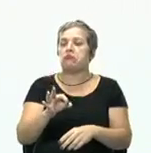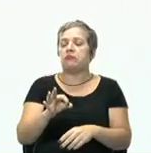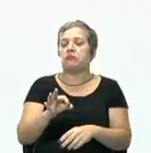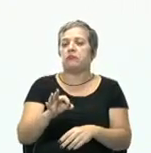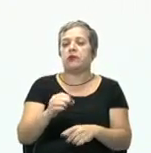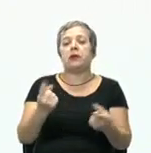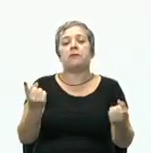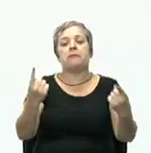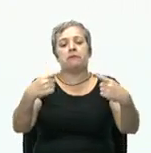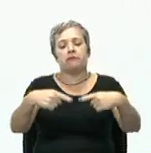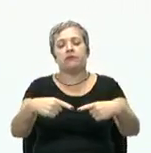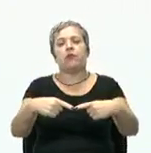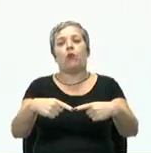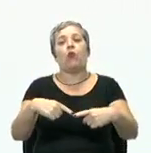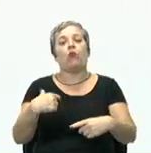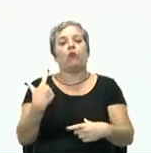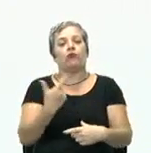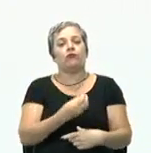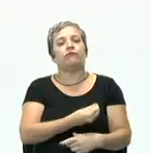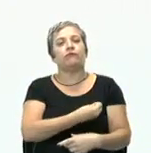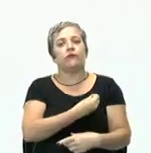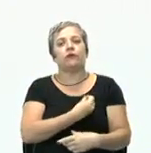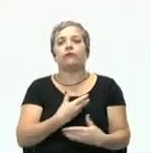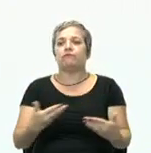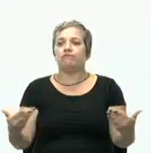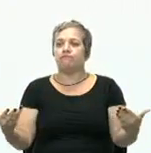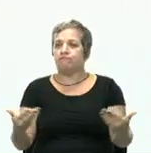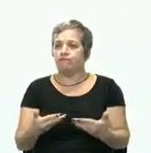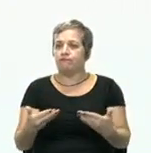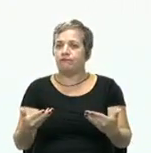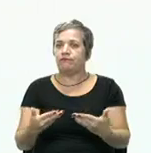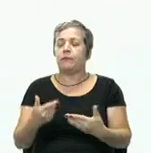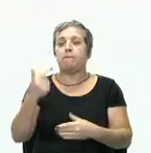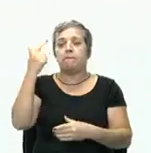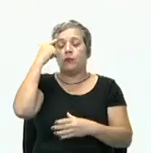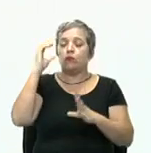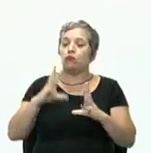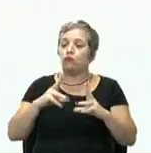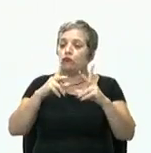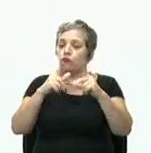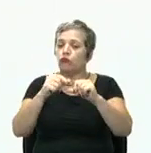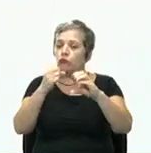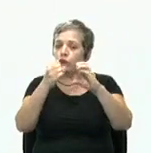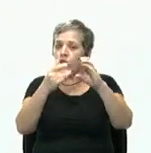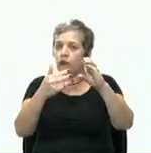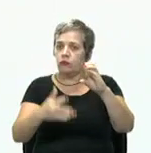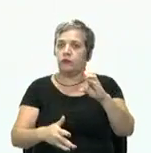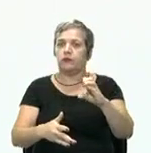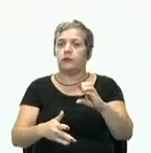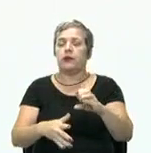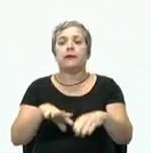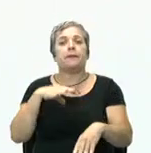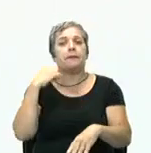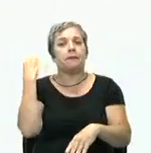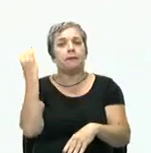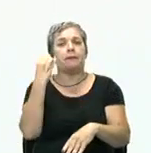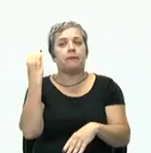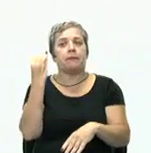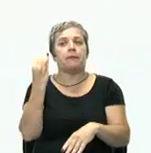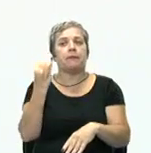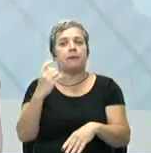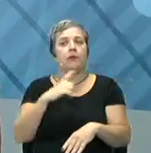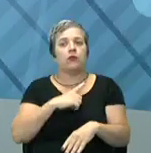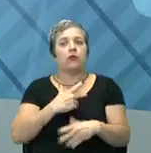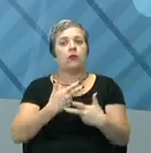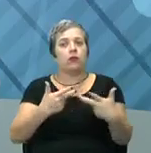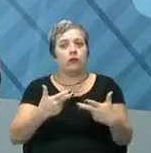competitivo em que nós vivemos hoje. E pensando em todas essas características que são fundamentais, eu tenho